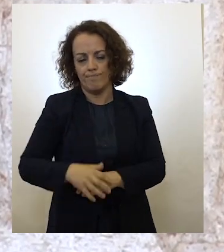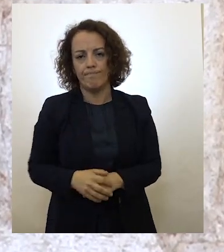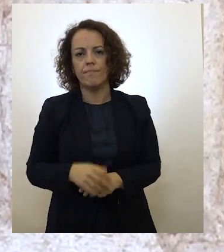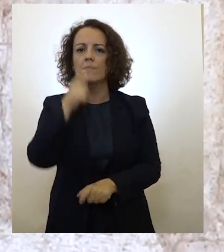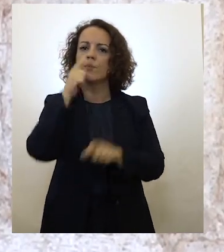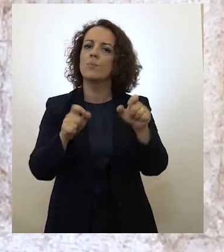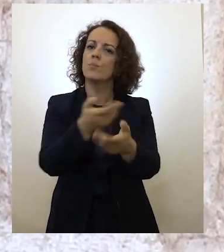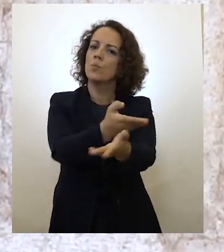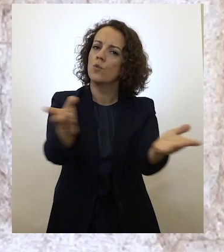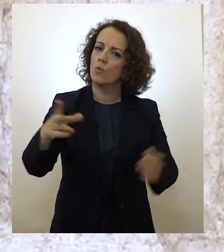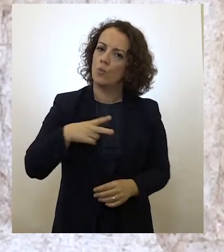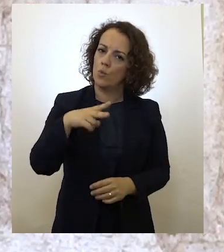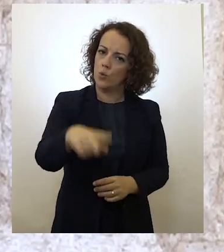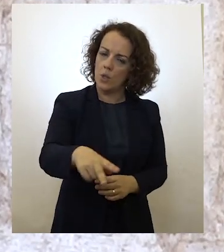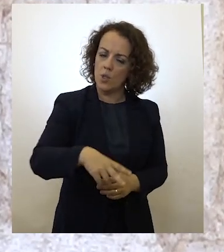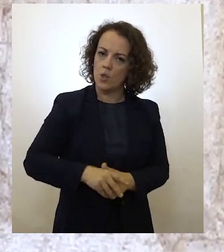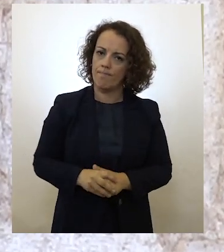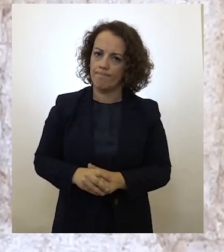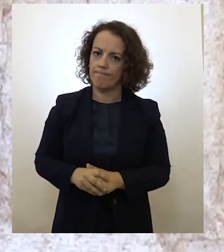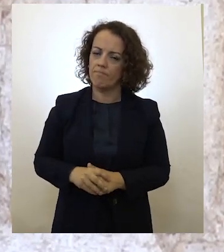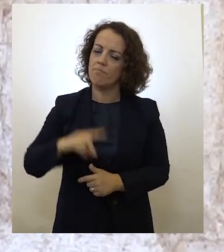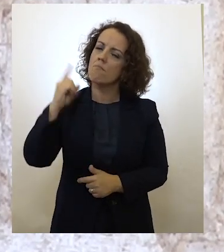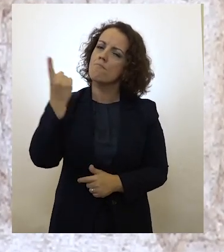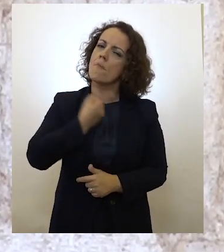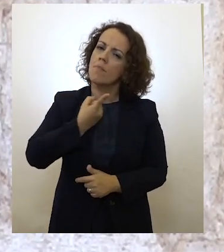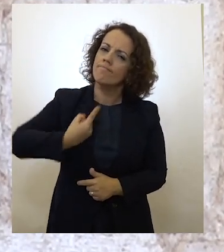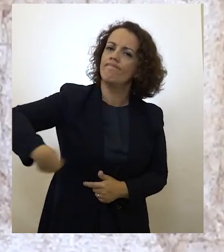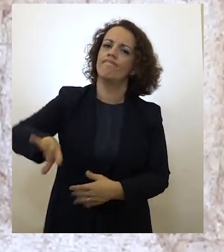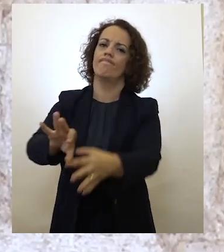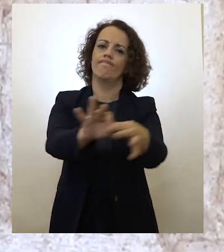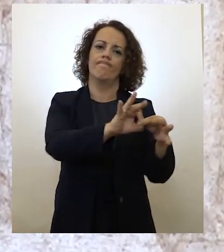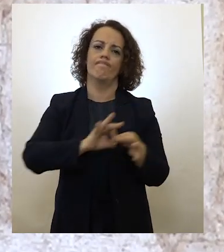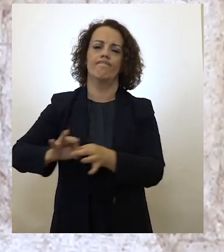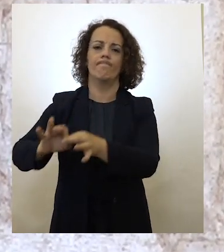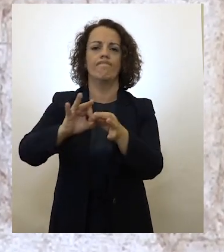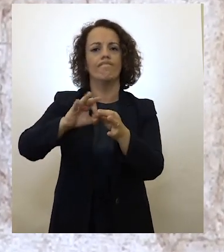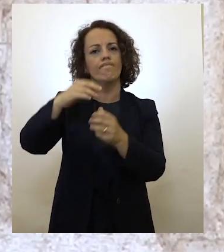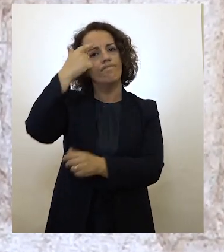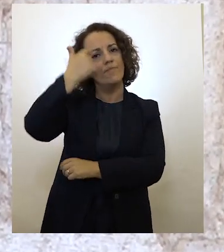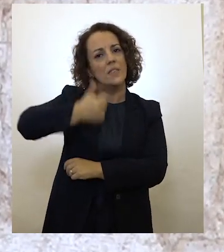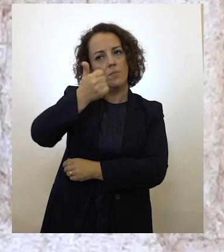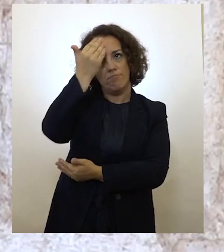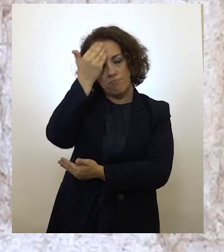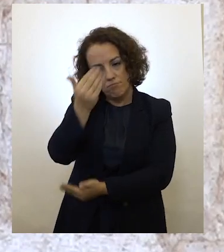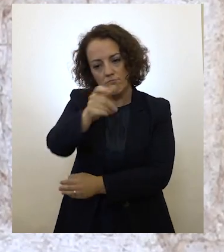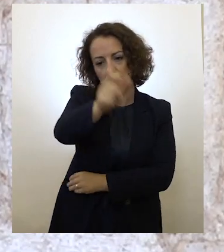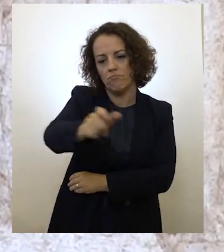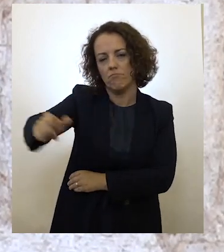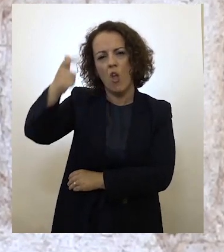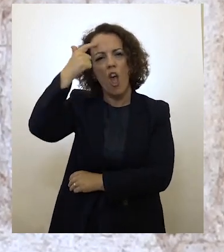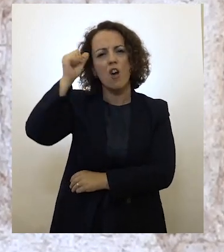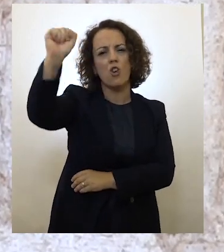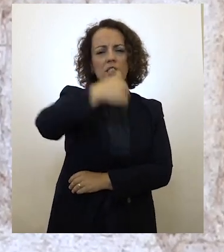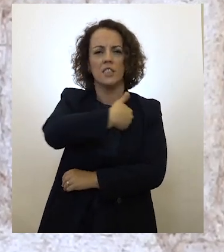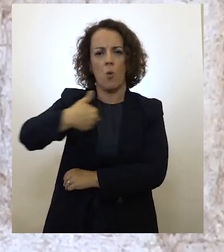Portugueses, é justo que nos unamos para homenagear os heróis da saúde em